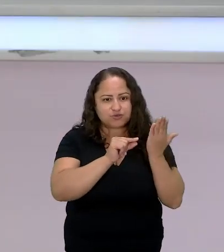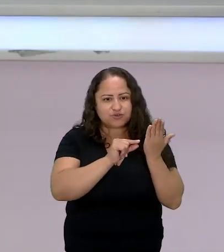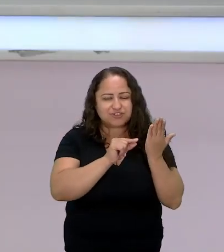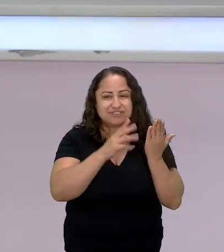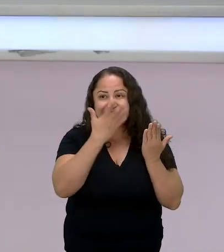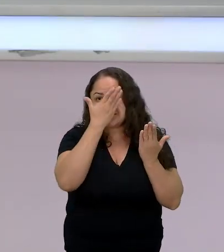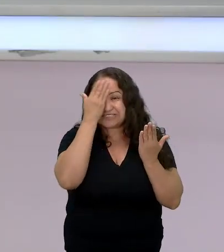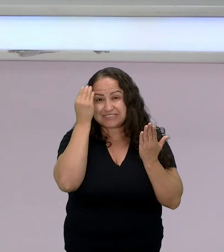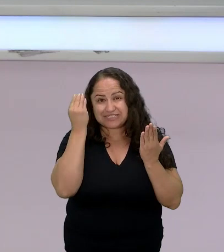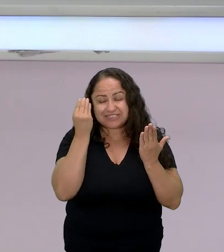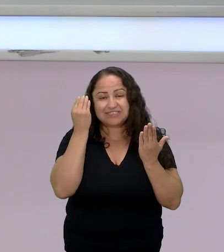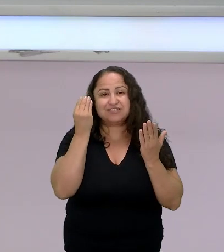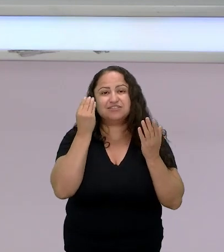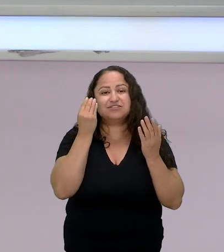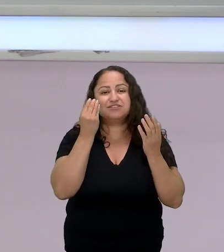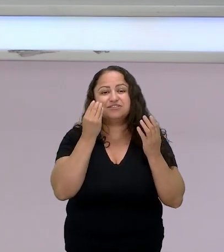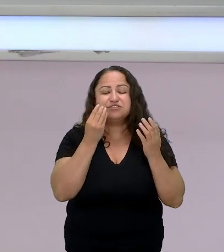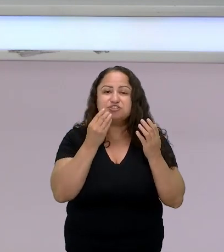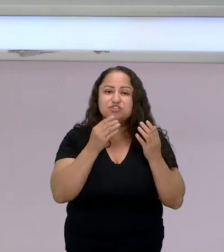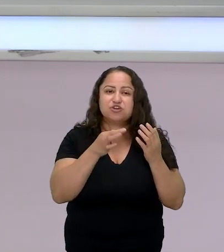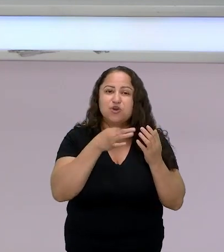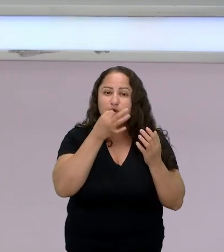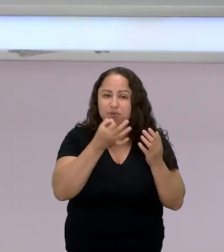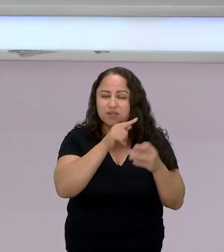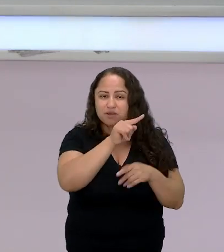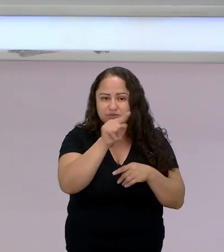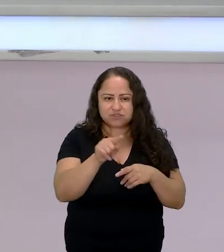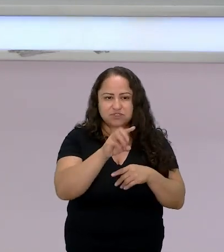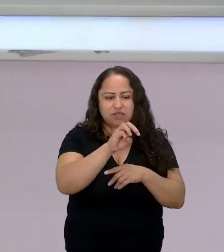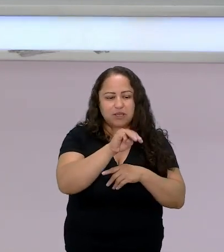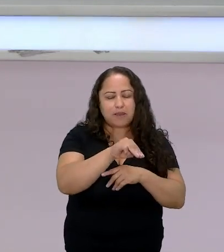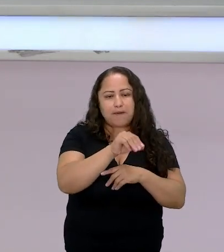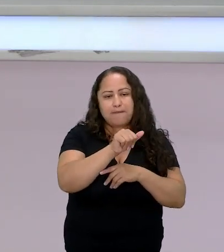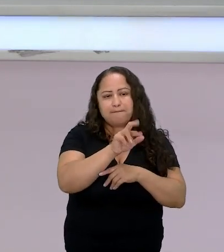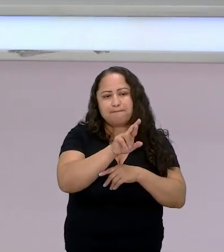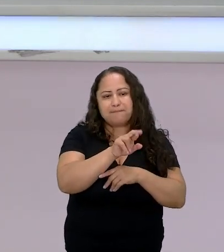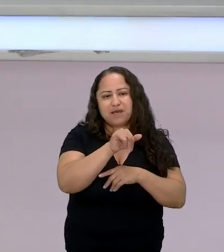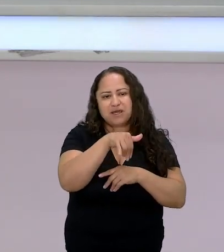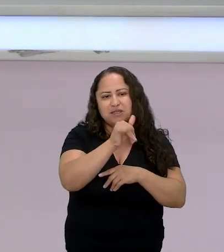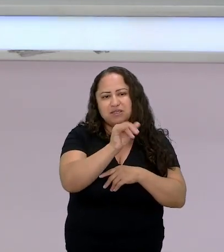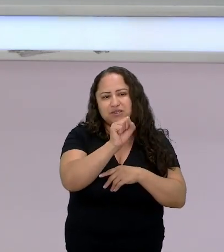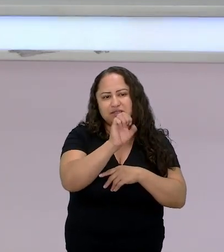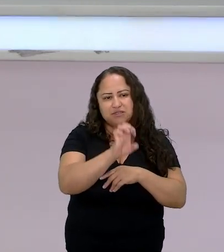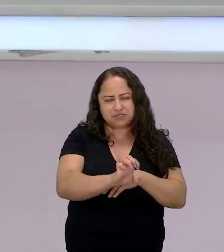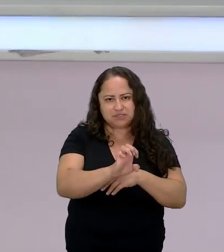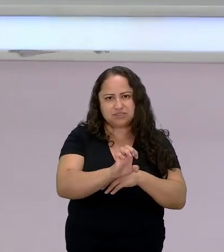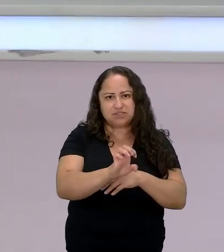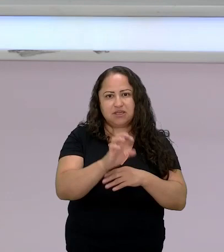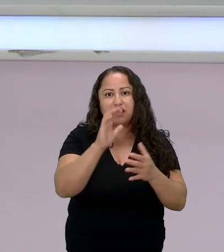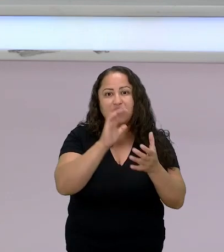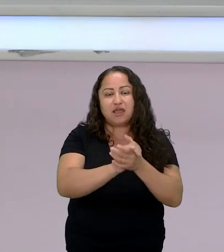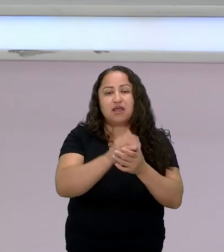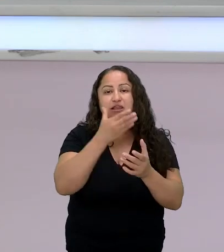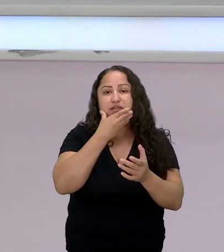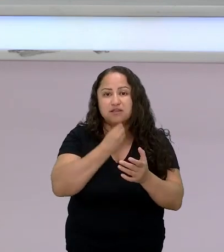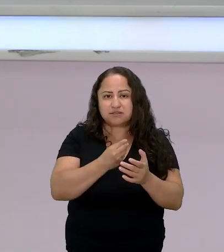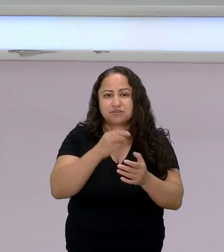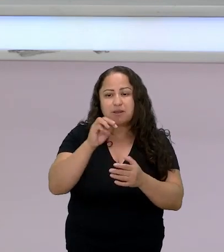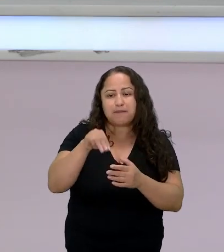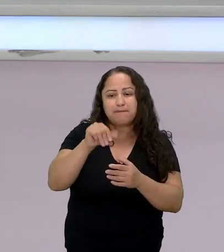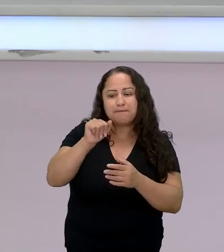comentar que a Marise ela se casa com o Mamadou Condé em 1959